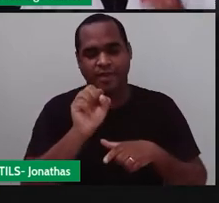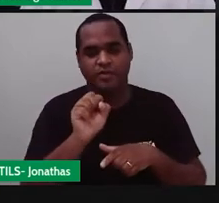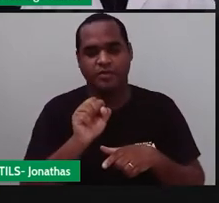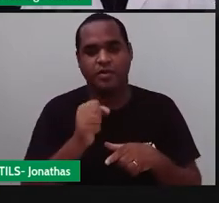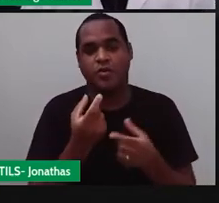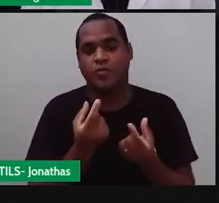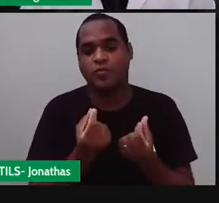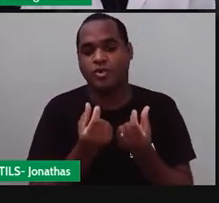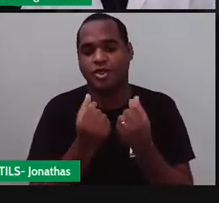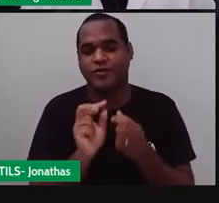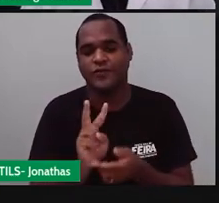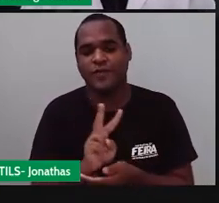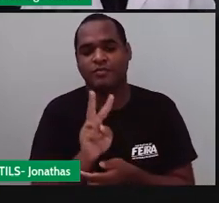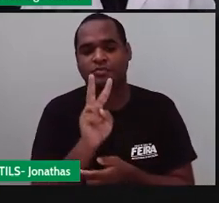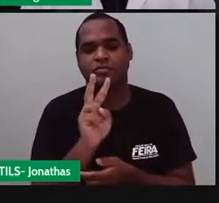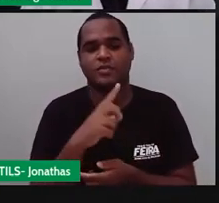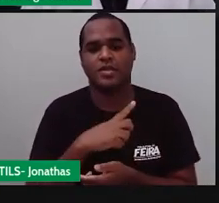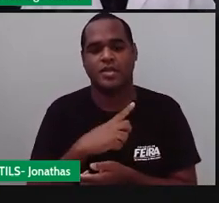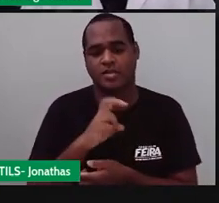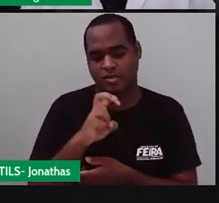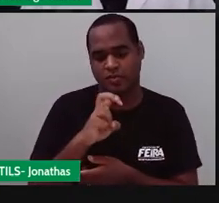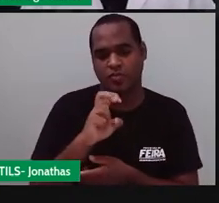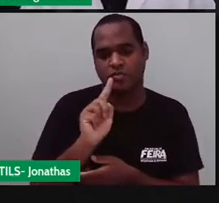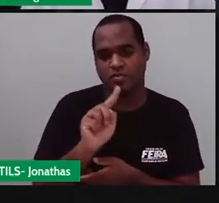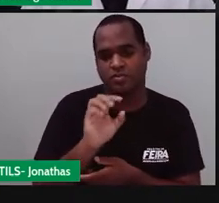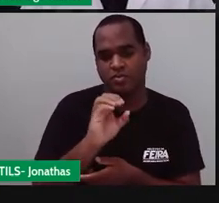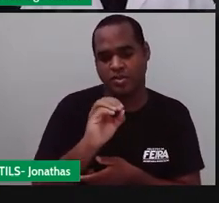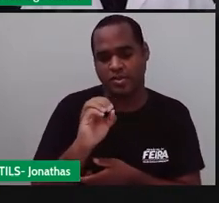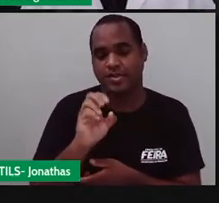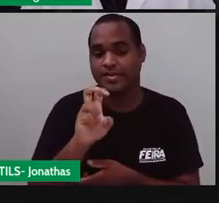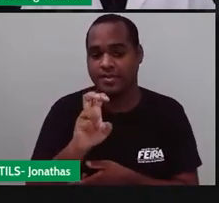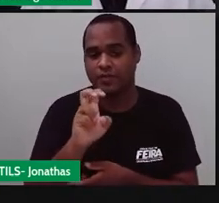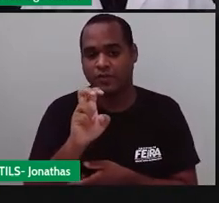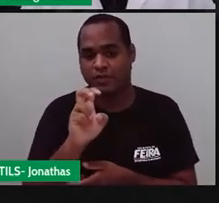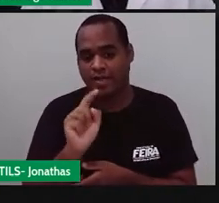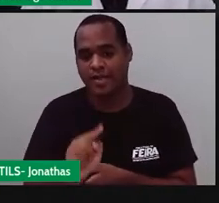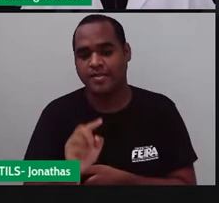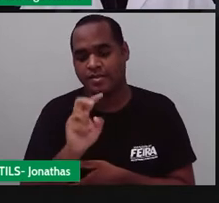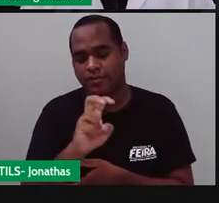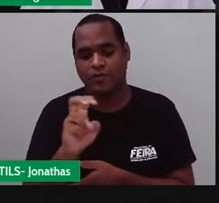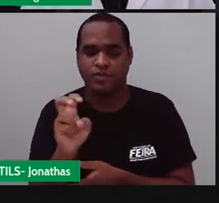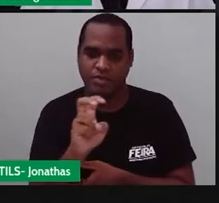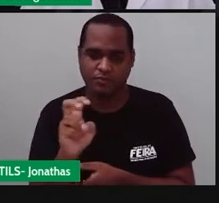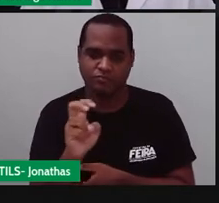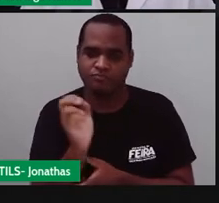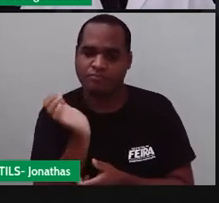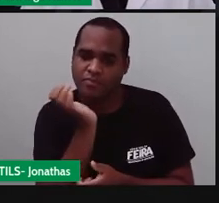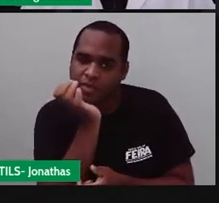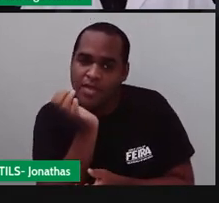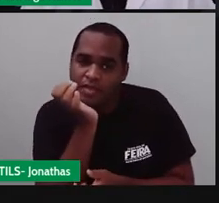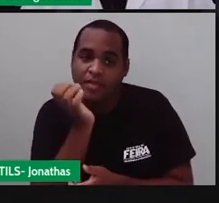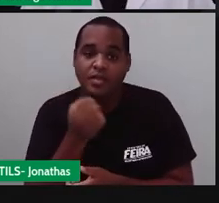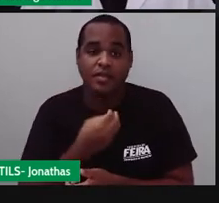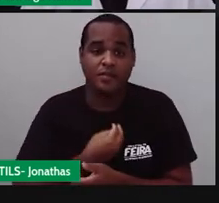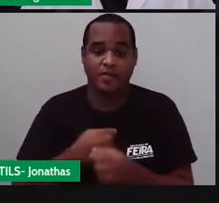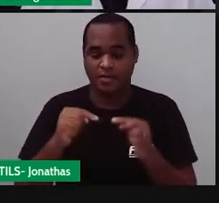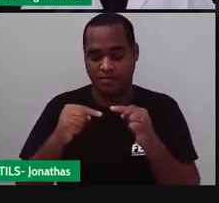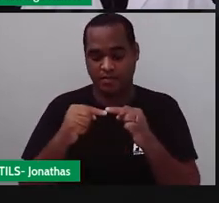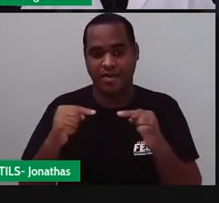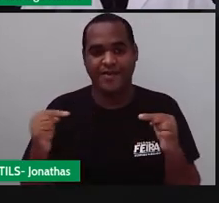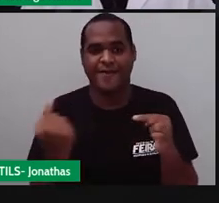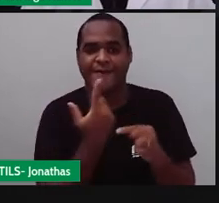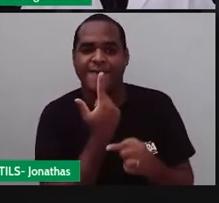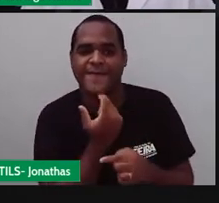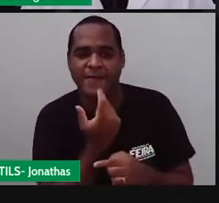gasolina está custando 5 reais e 55 centavos, que foi aqui sublinhado de